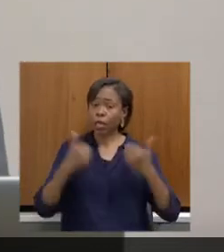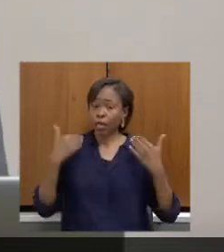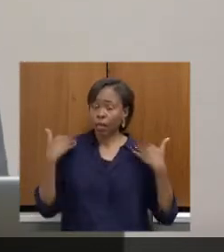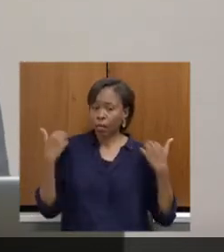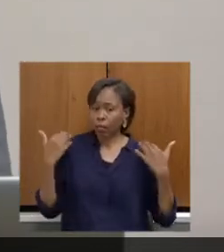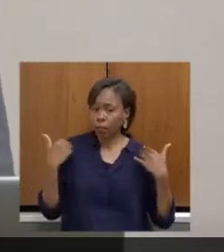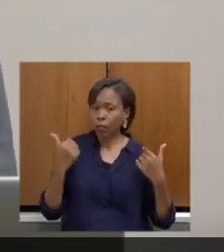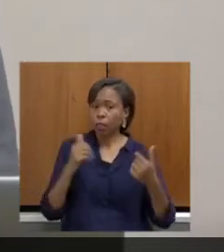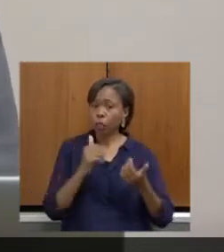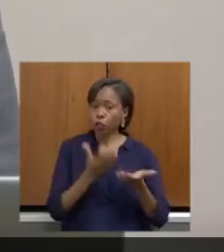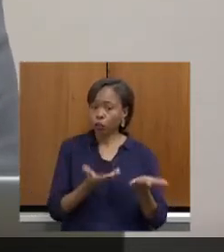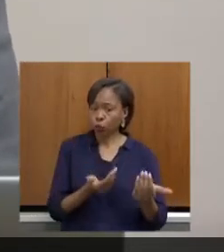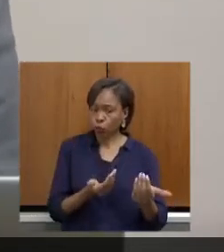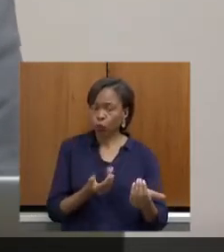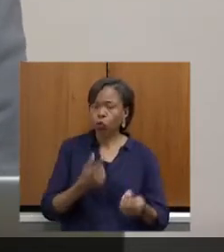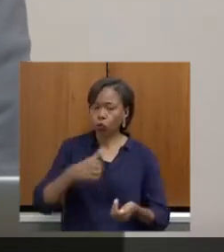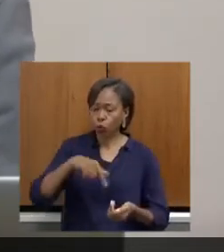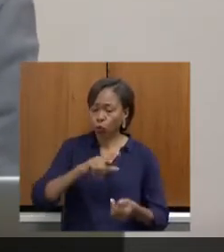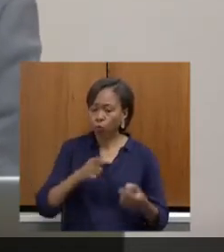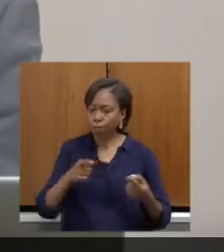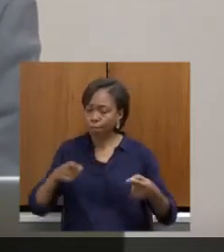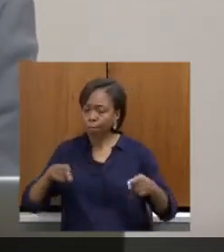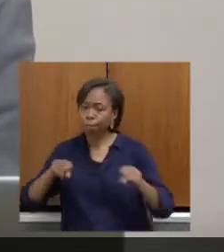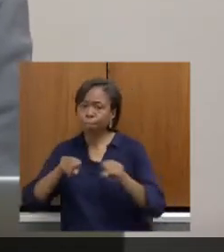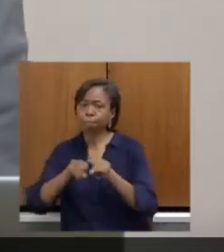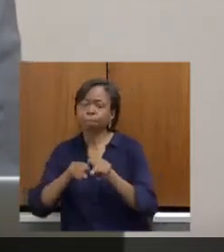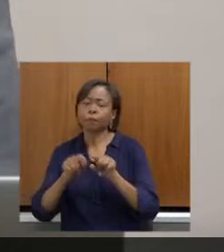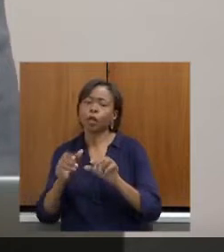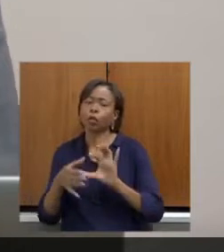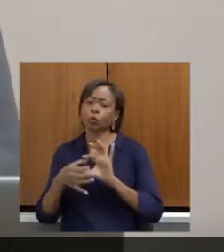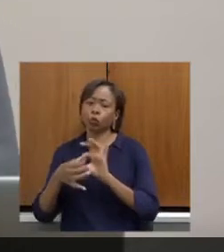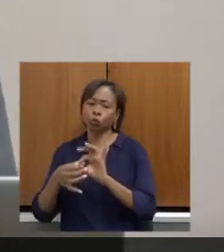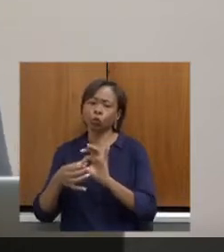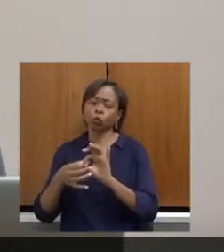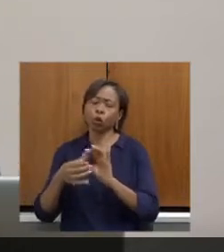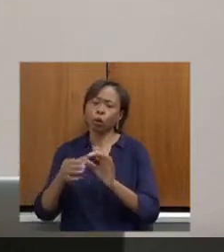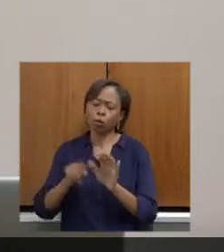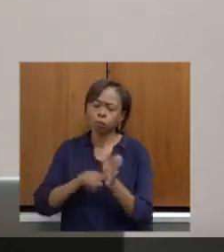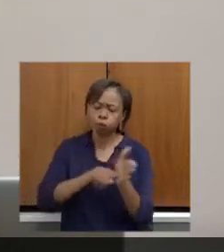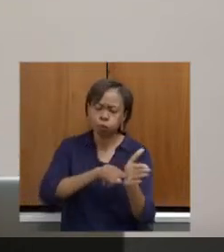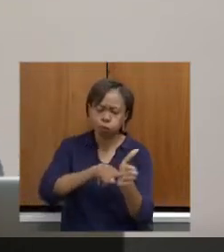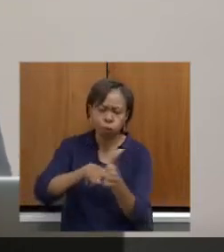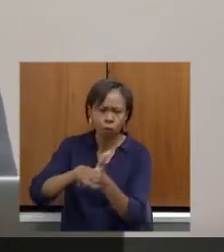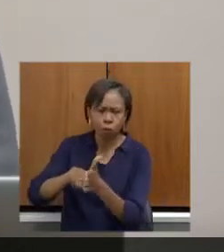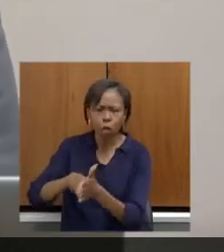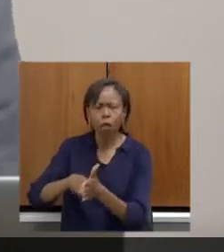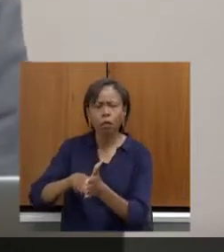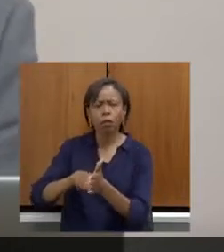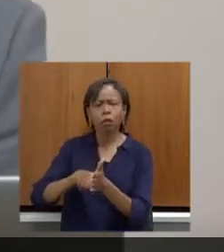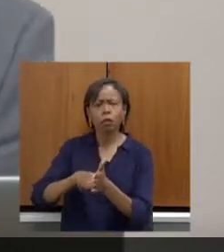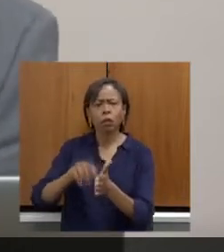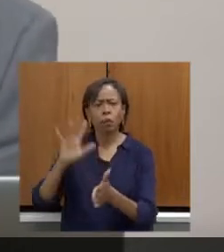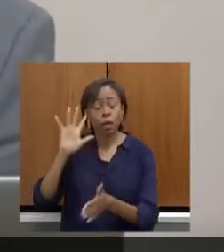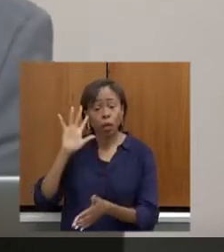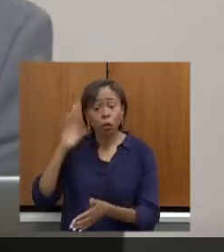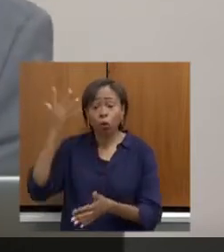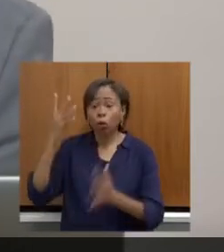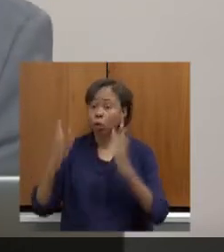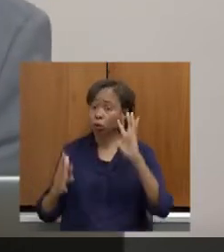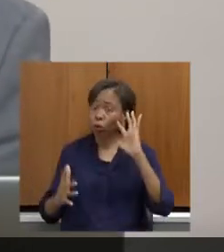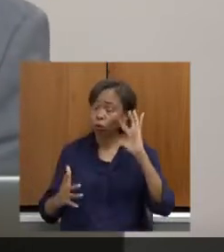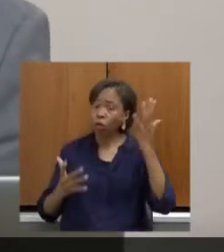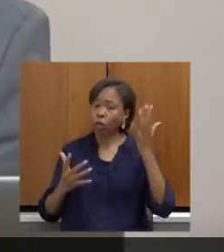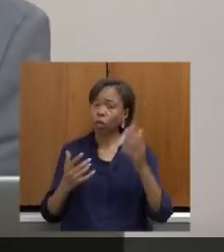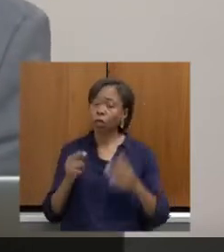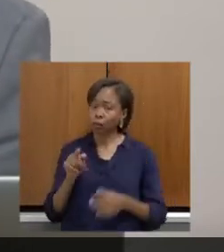para que, em conjunto, a gente possa trilhar, pesquisar, sanar. Você disse muito bem, Tiago, não é só